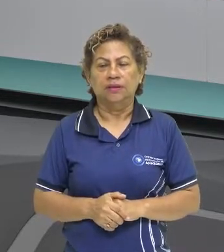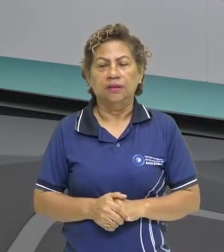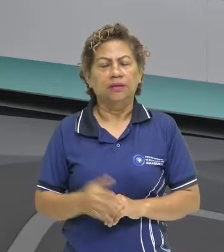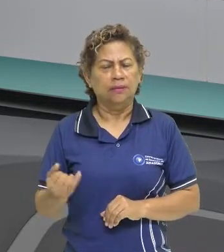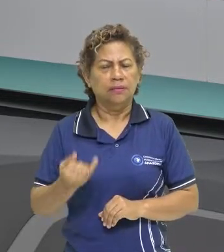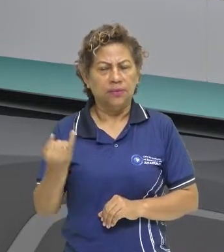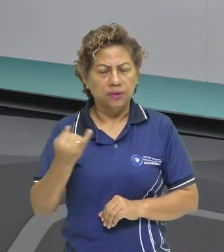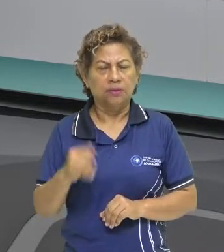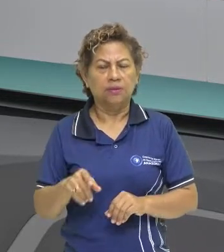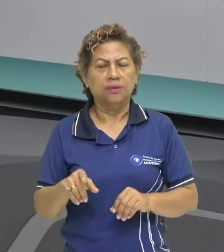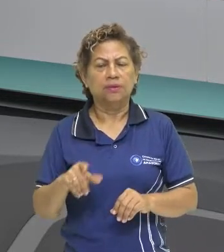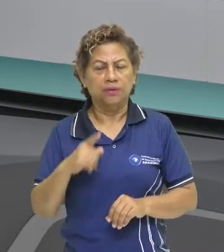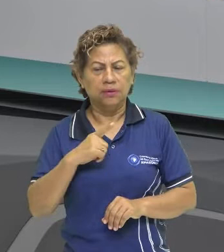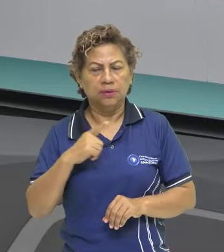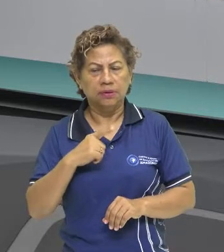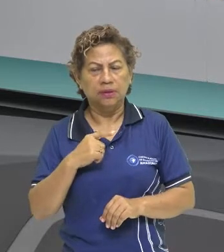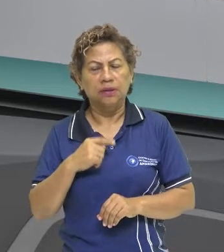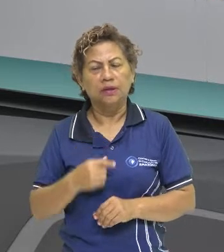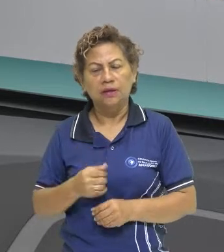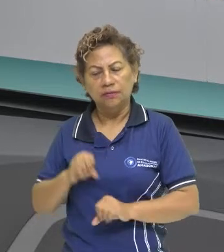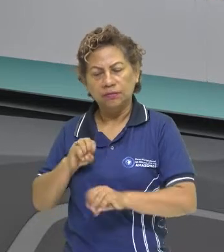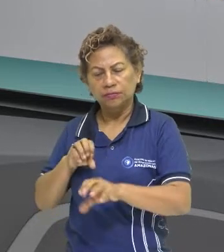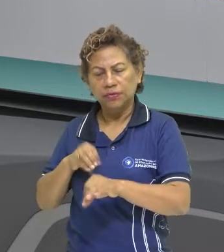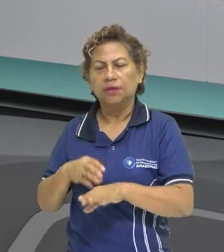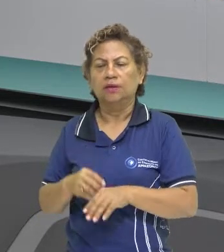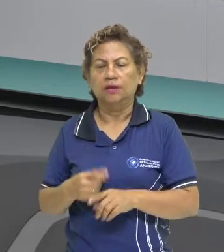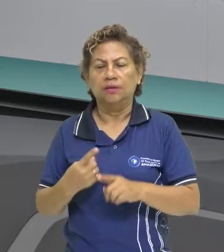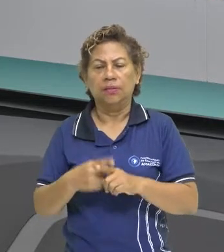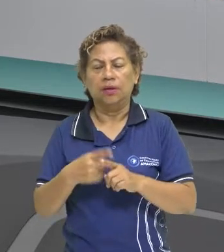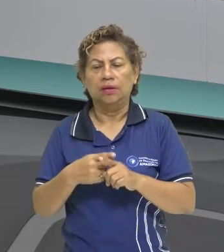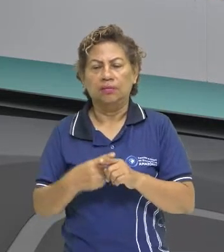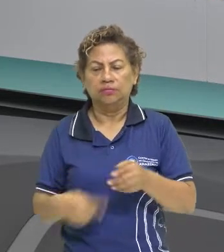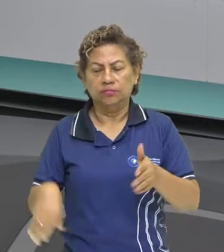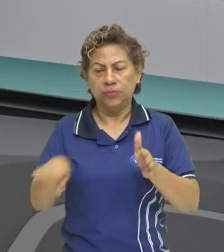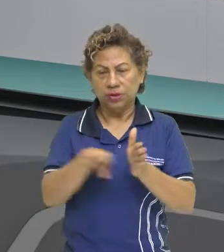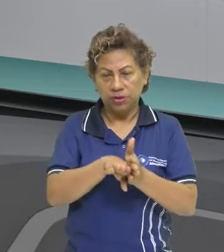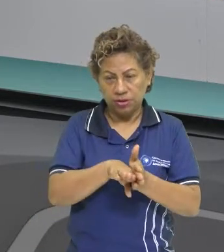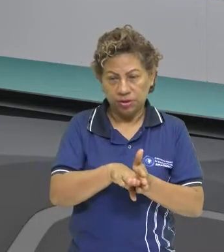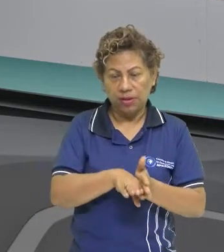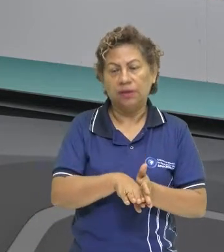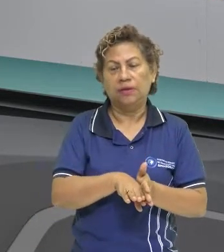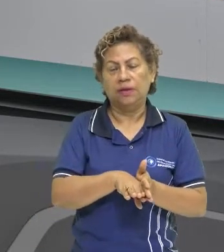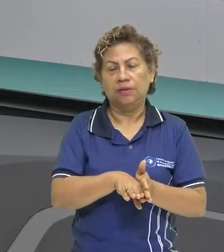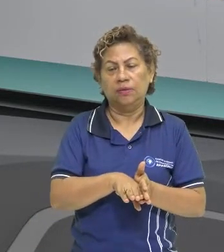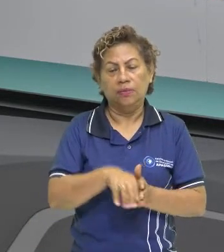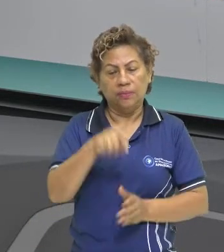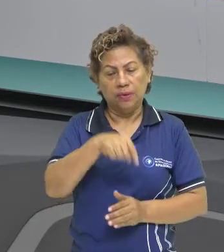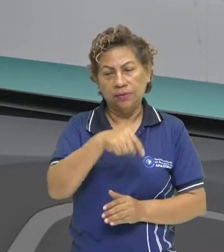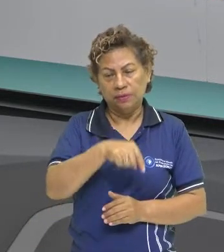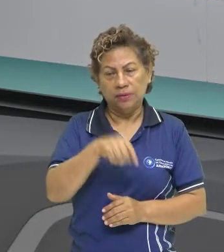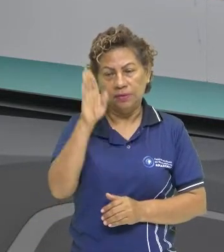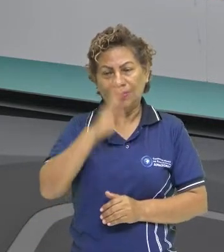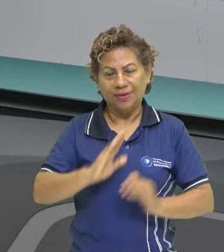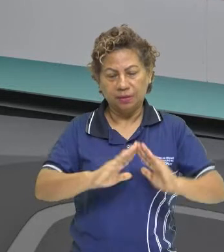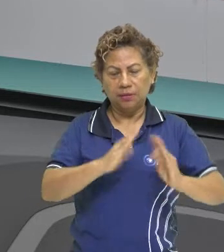católica vindo para o Brasil, na pessoa dos padres jesuítas, né, para, então, implantar